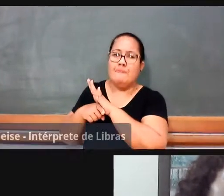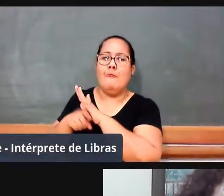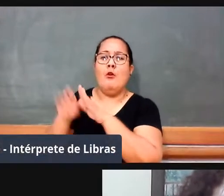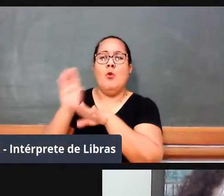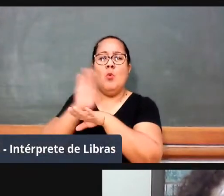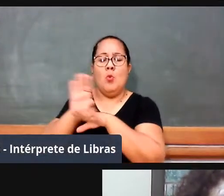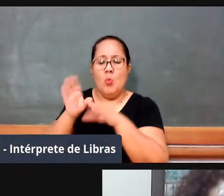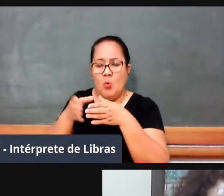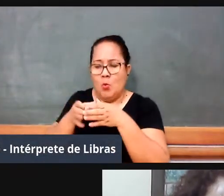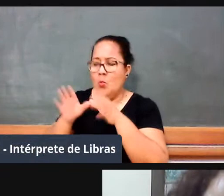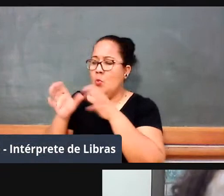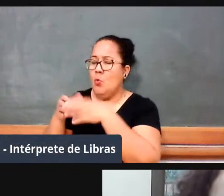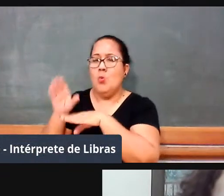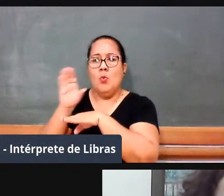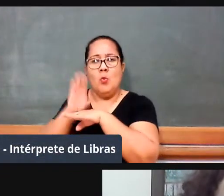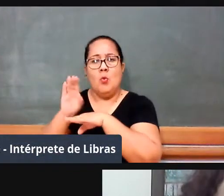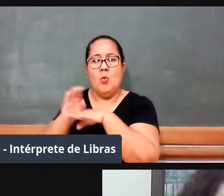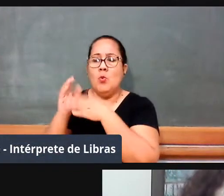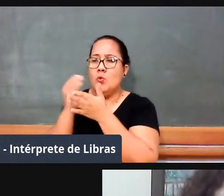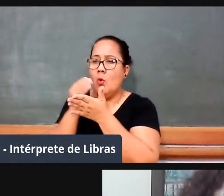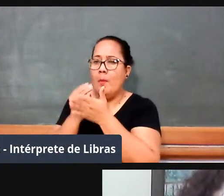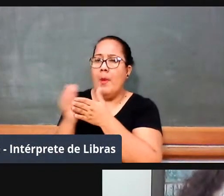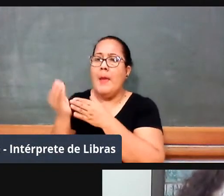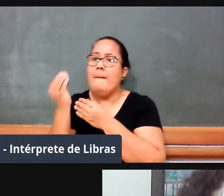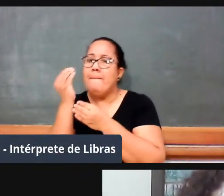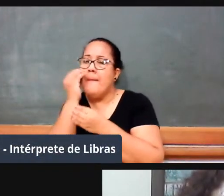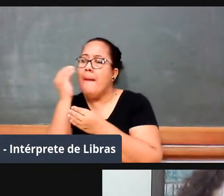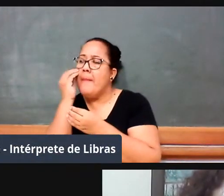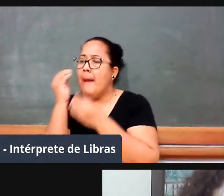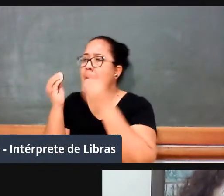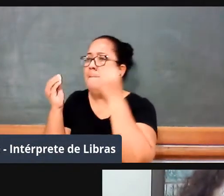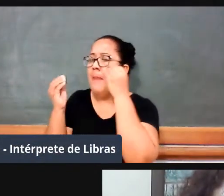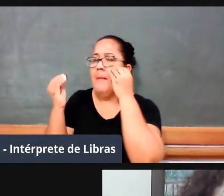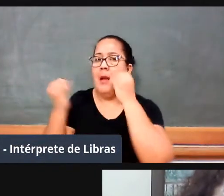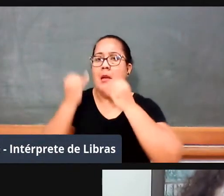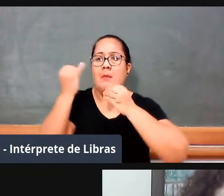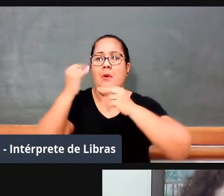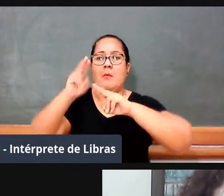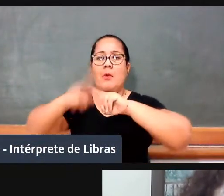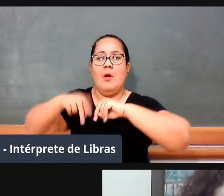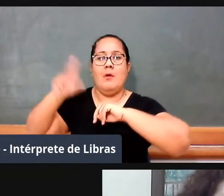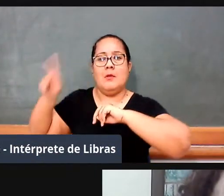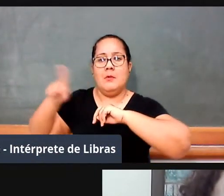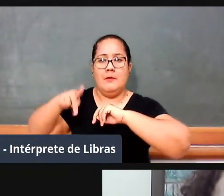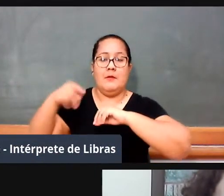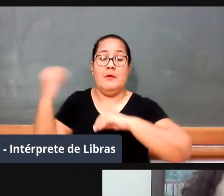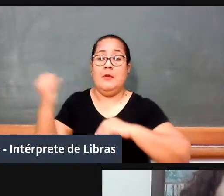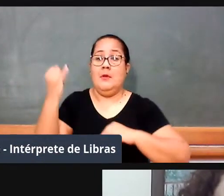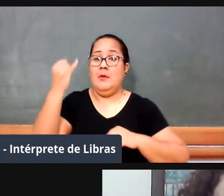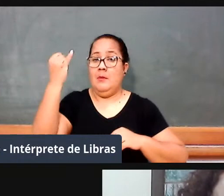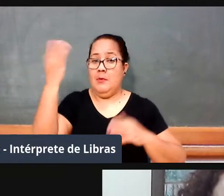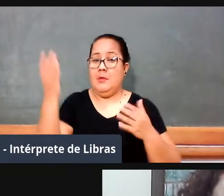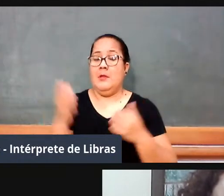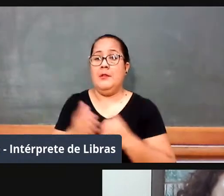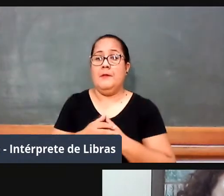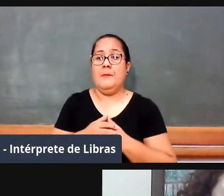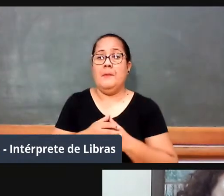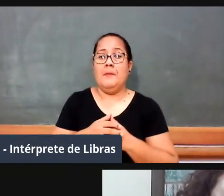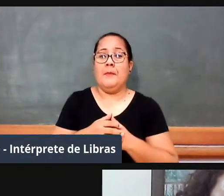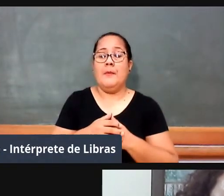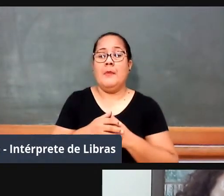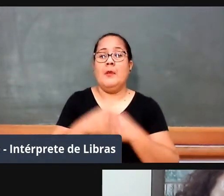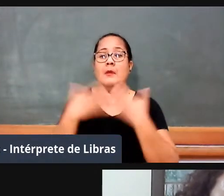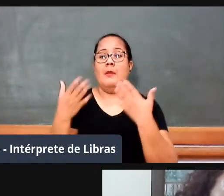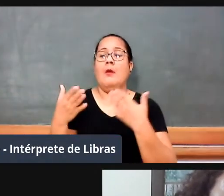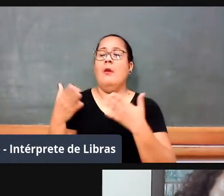questões que são importantes na formação do professor, né, recentemente a gente deu um